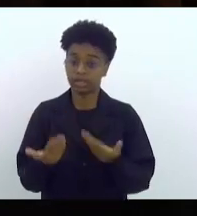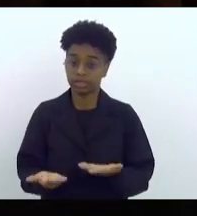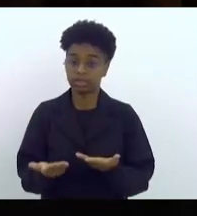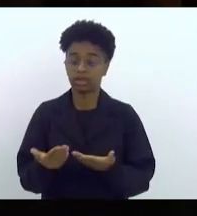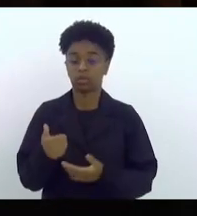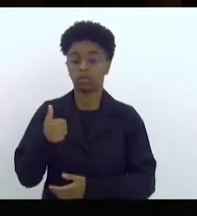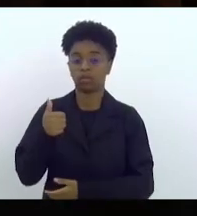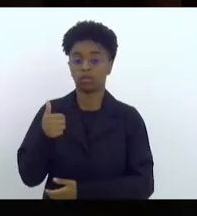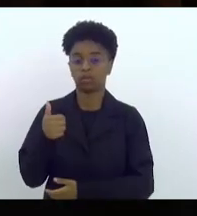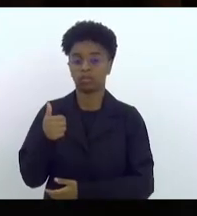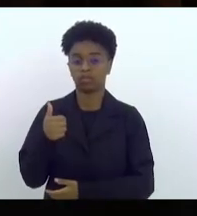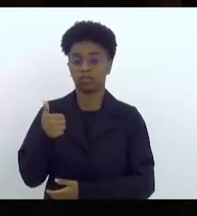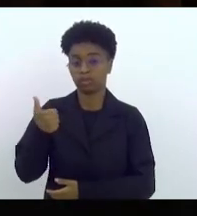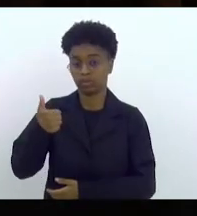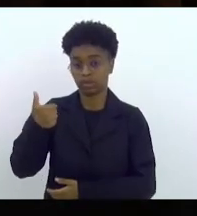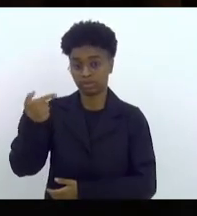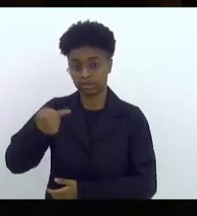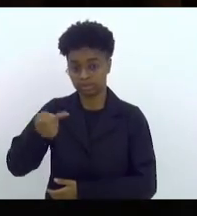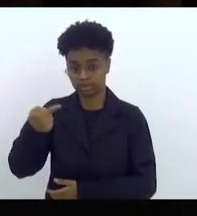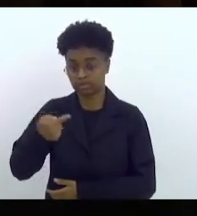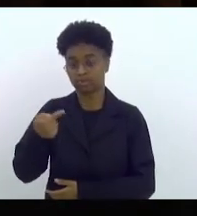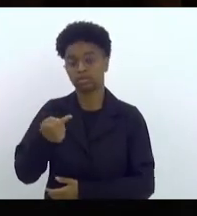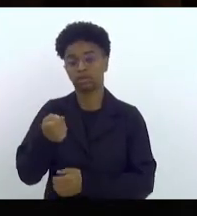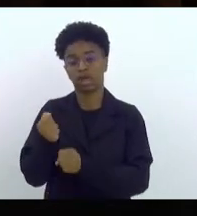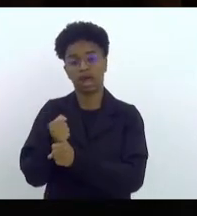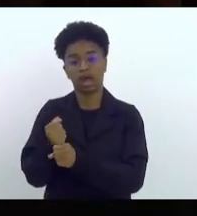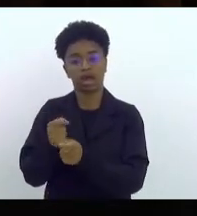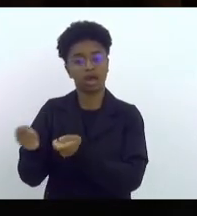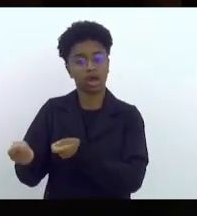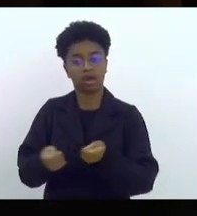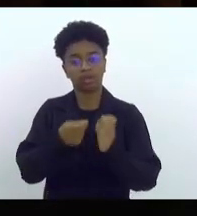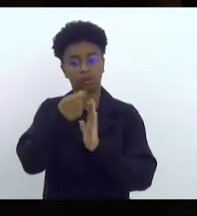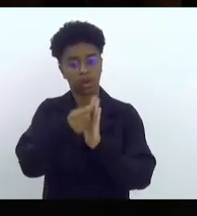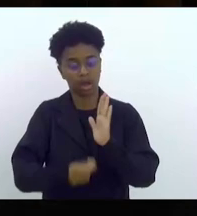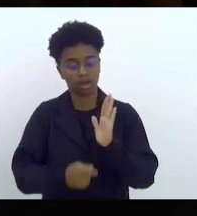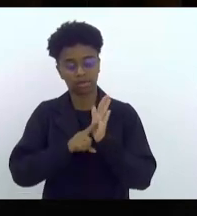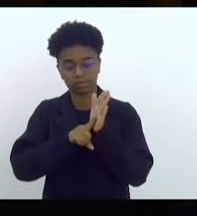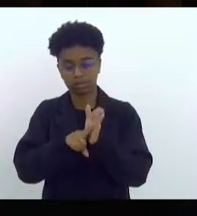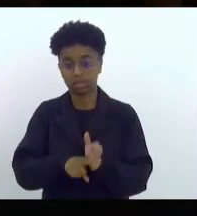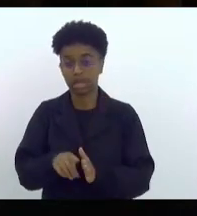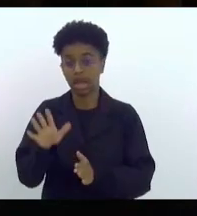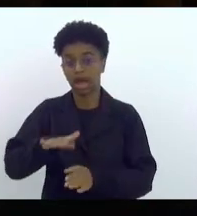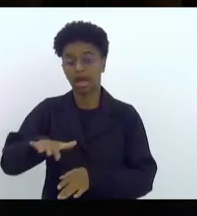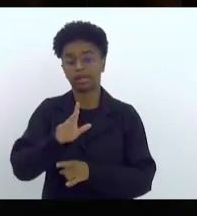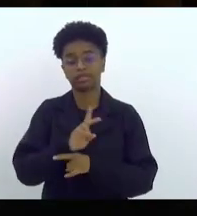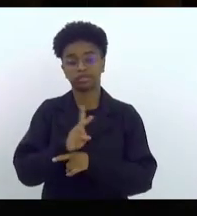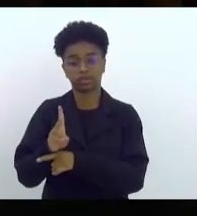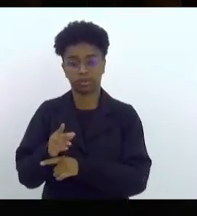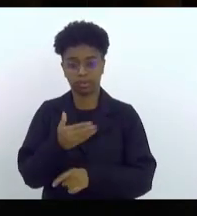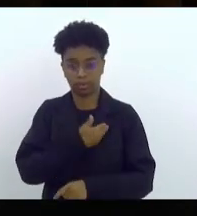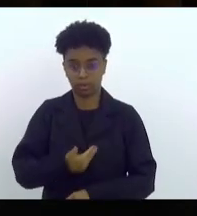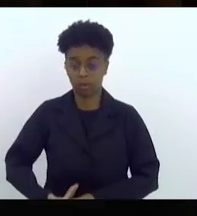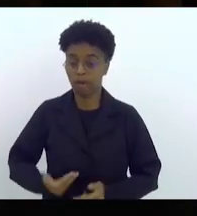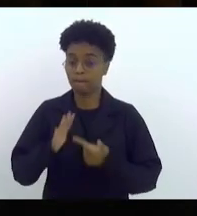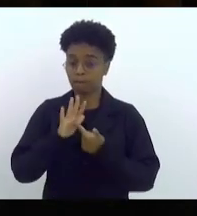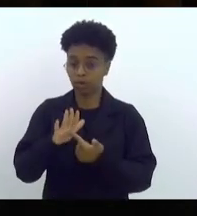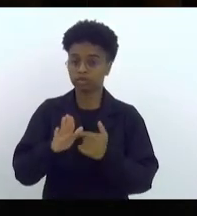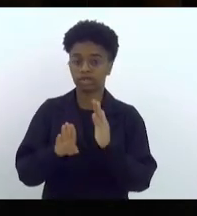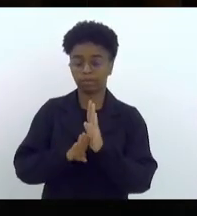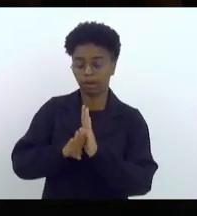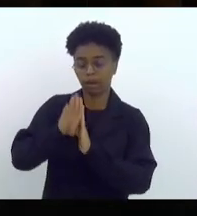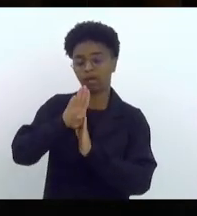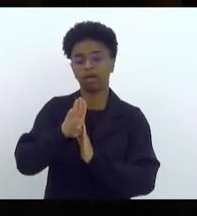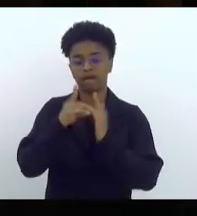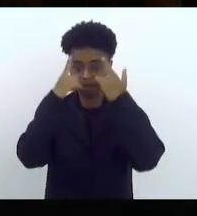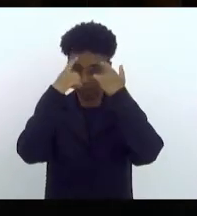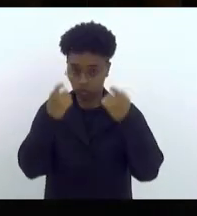17º, Anuário Brasileiro de Segurança Pública, apontou esse crescimento de violência contra a mulher e as